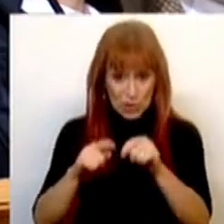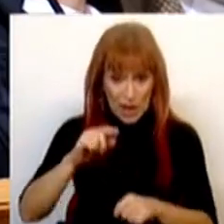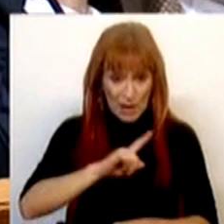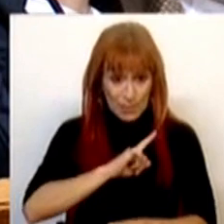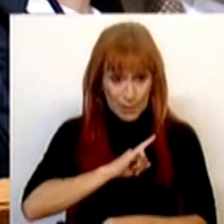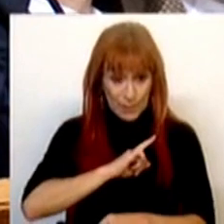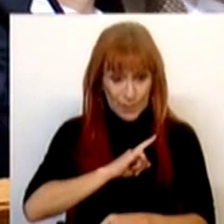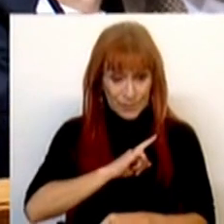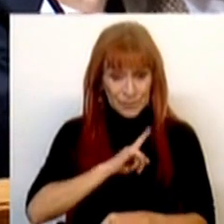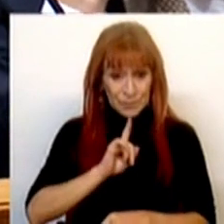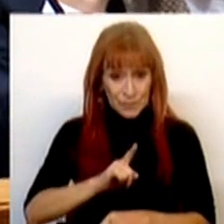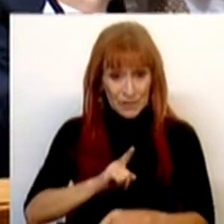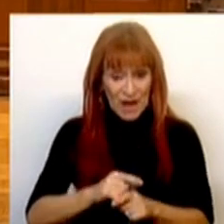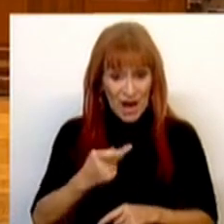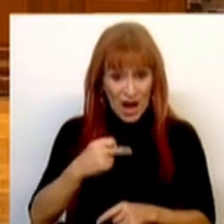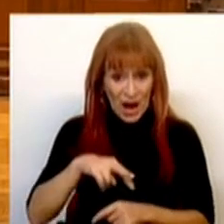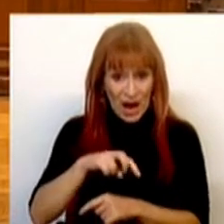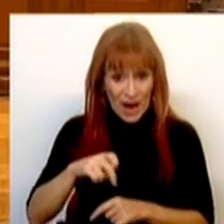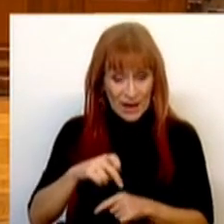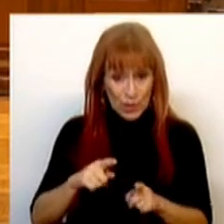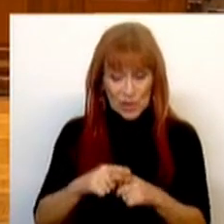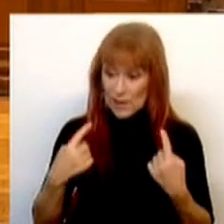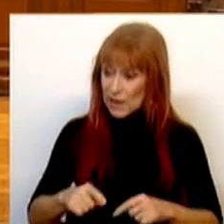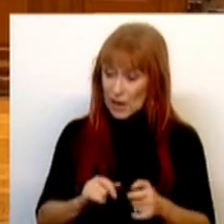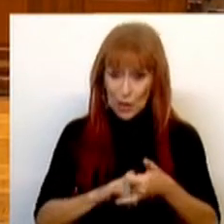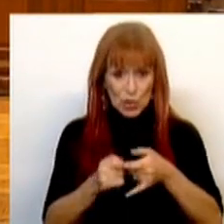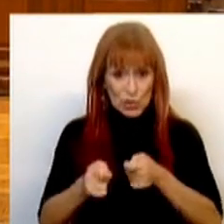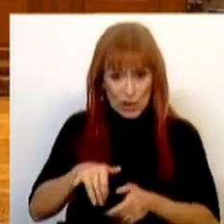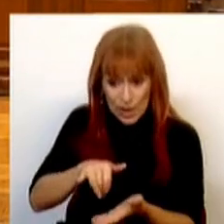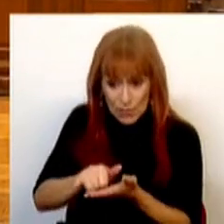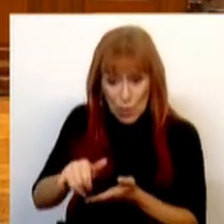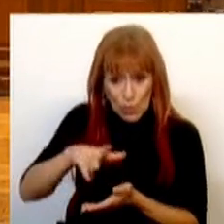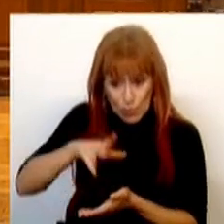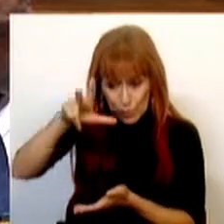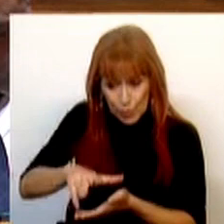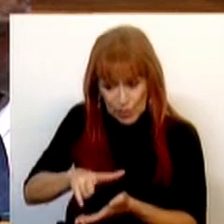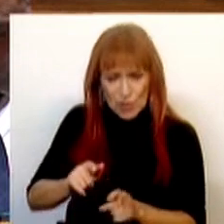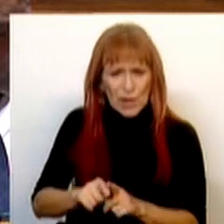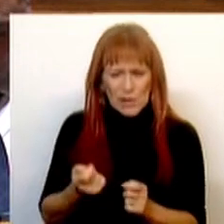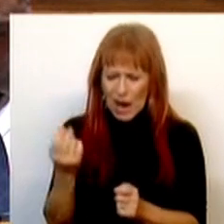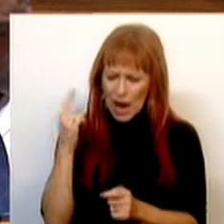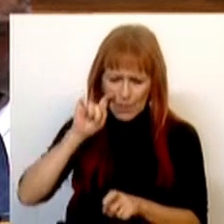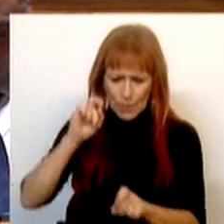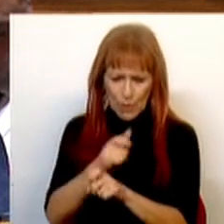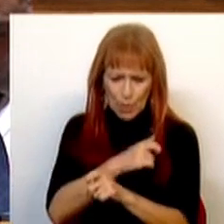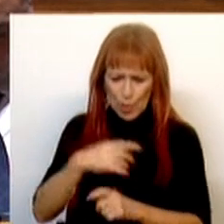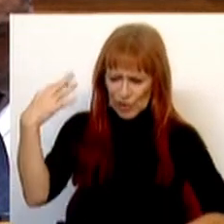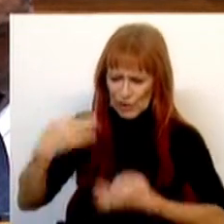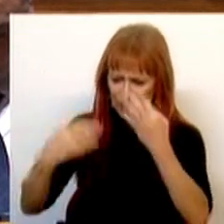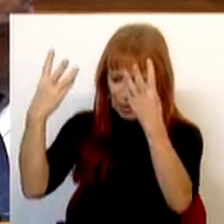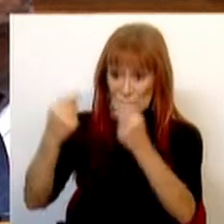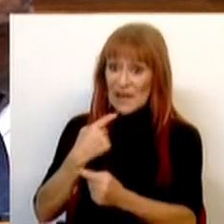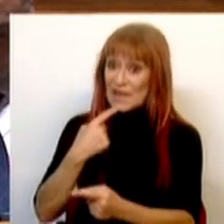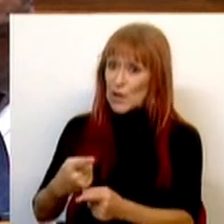a privatização da ANA que detém a concessão dos aeroportos nacionais e que uma recente auditoria do Tribunal de Contas